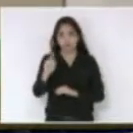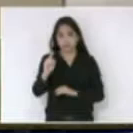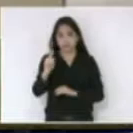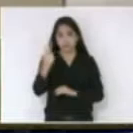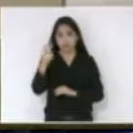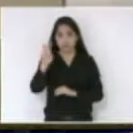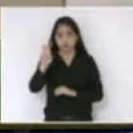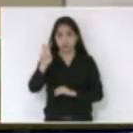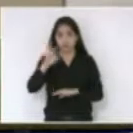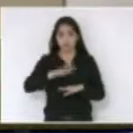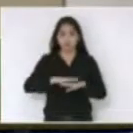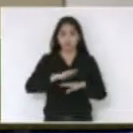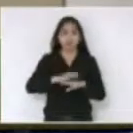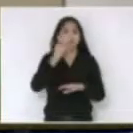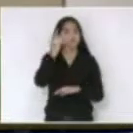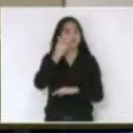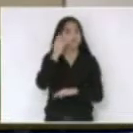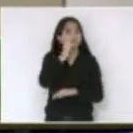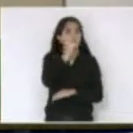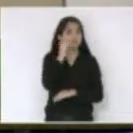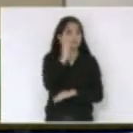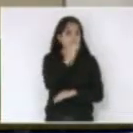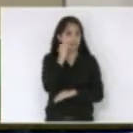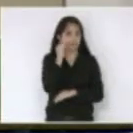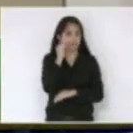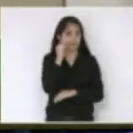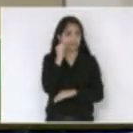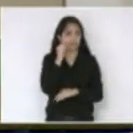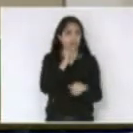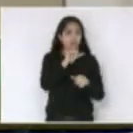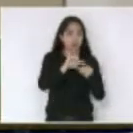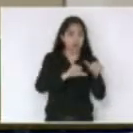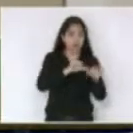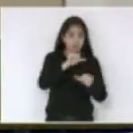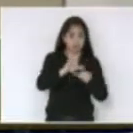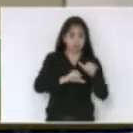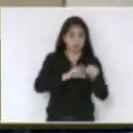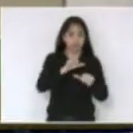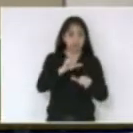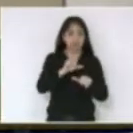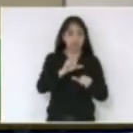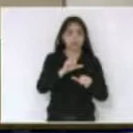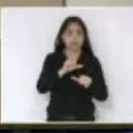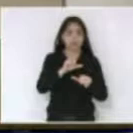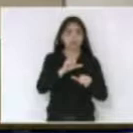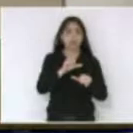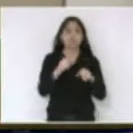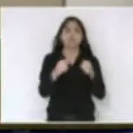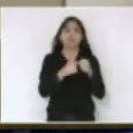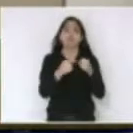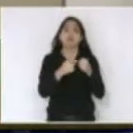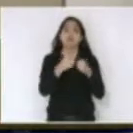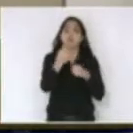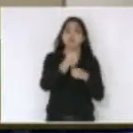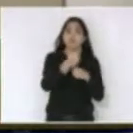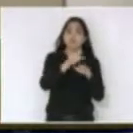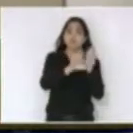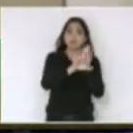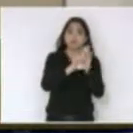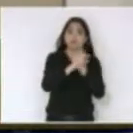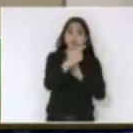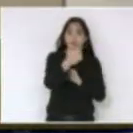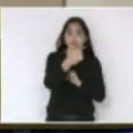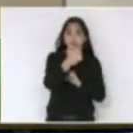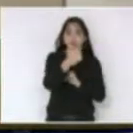da autoria do deputado Dirceu Dresch que altera a emenda e o artigo primeiro da lei 12